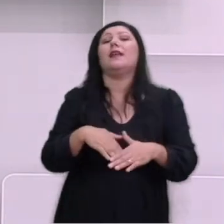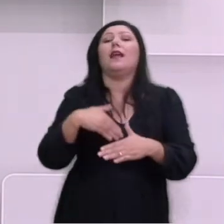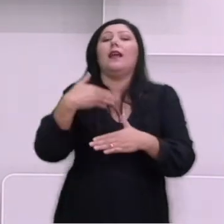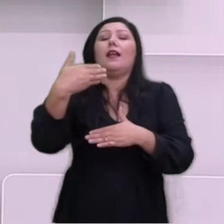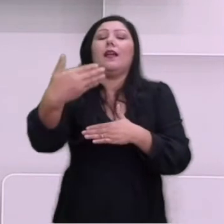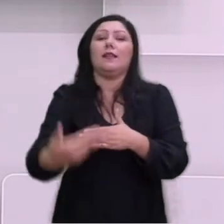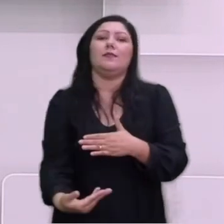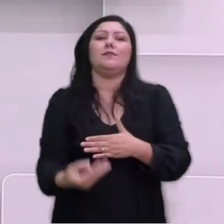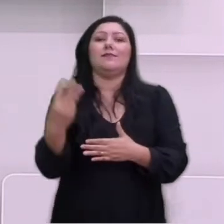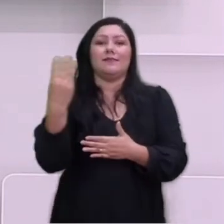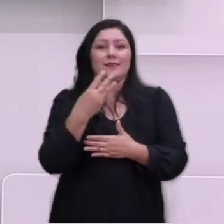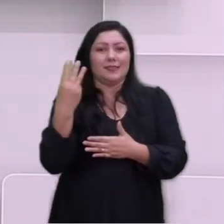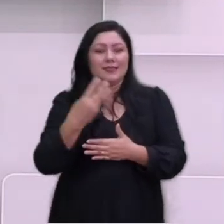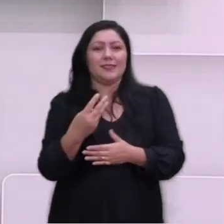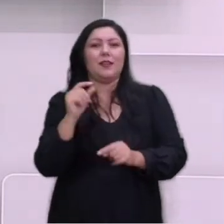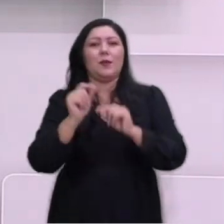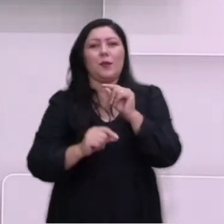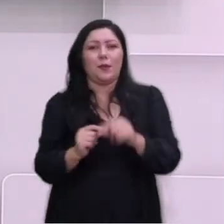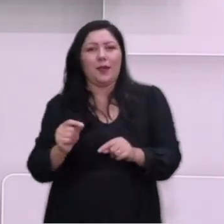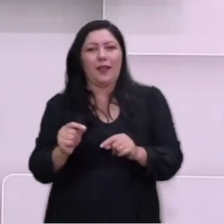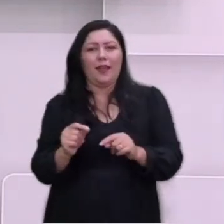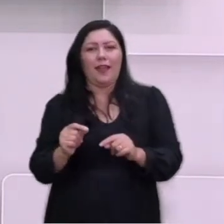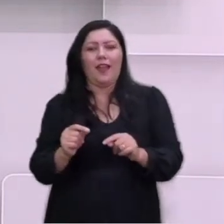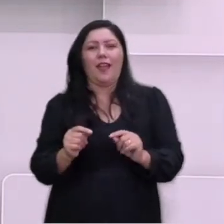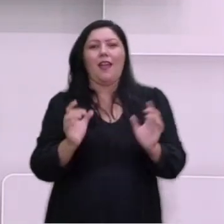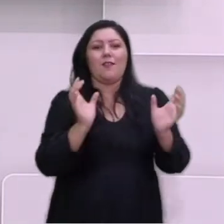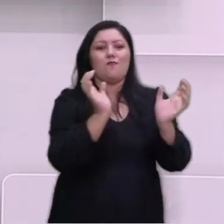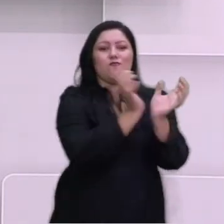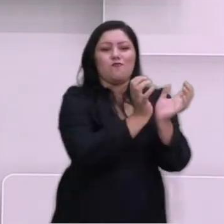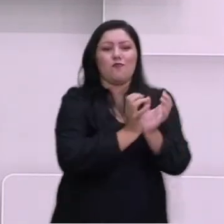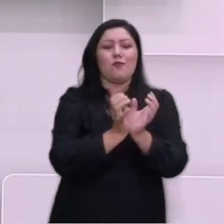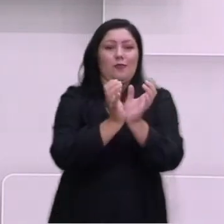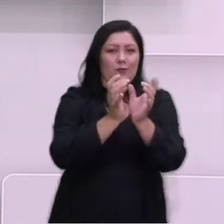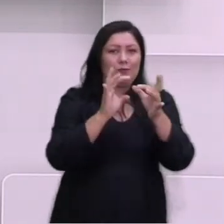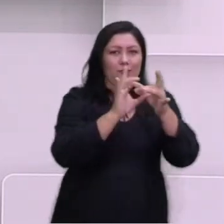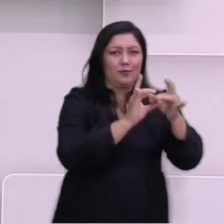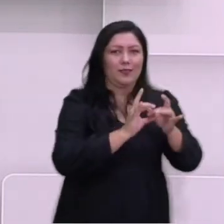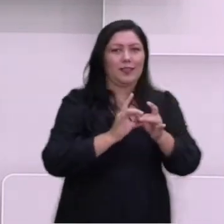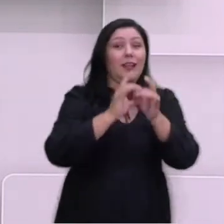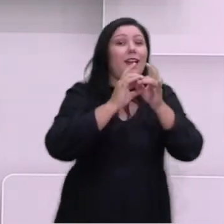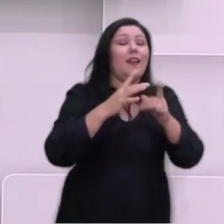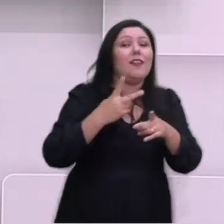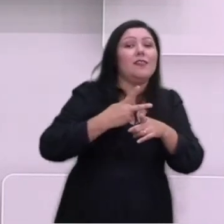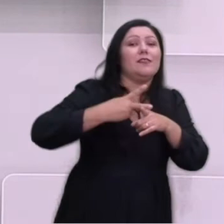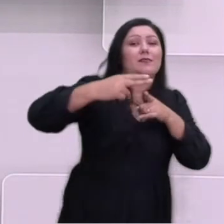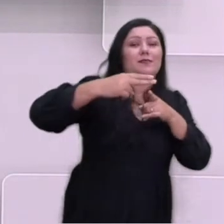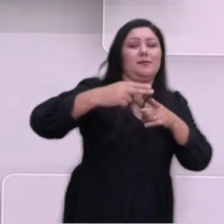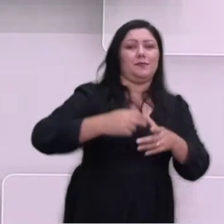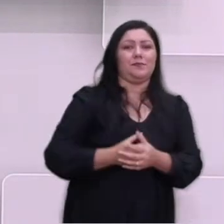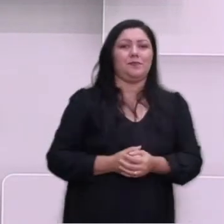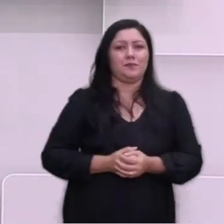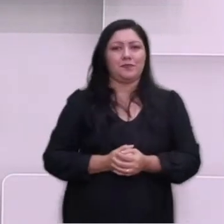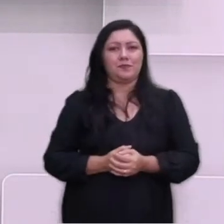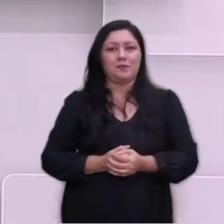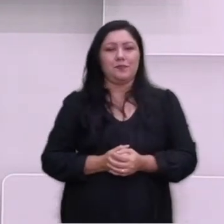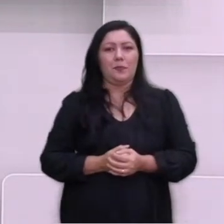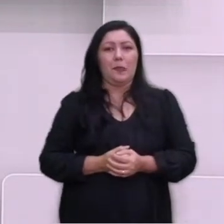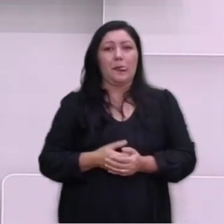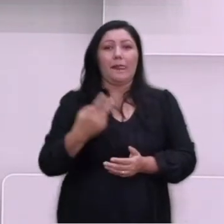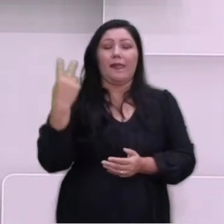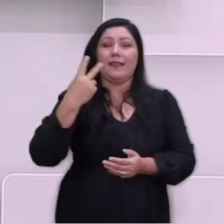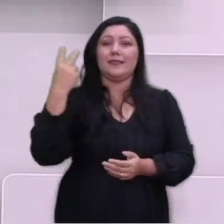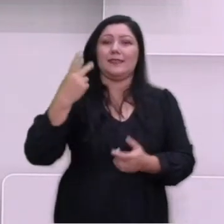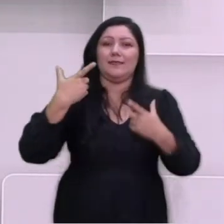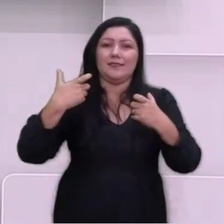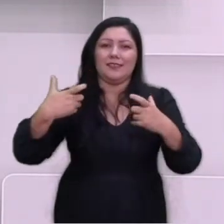a terceira fase, que é a vitória dos aliados. A partir da capitulação da Itália, a Segunda Guerra